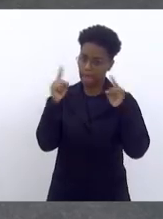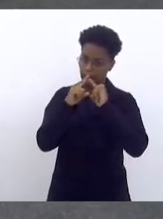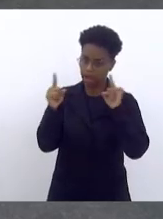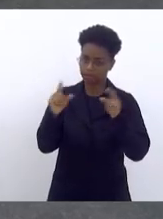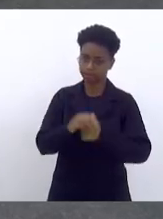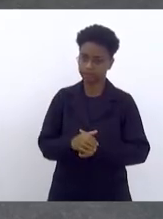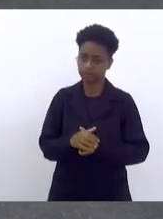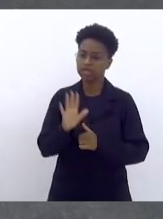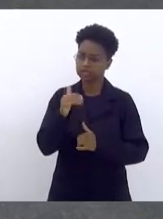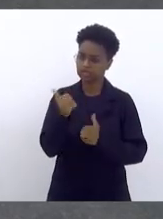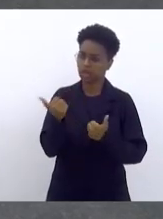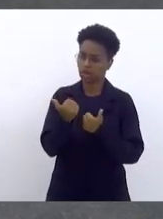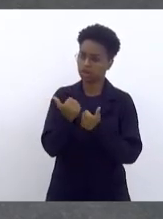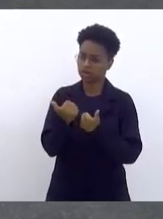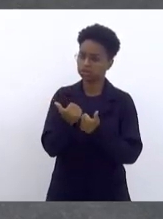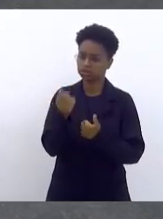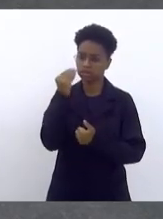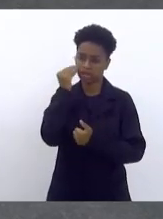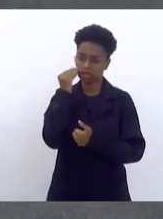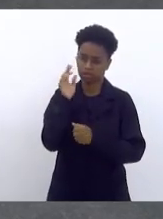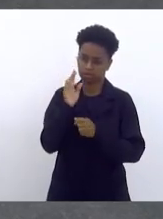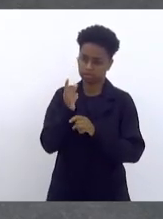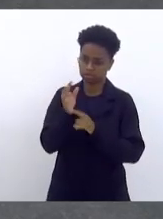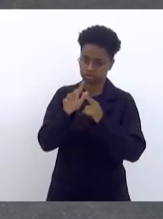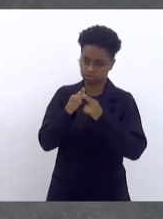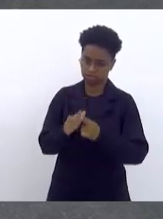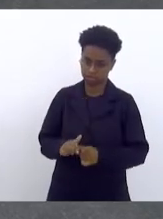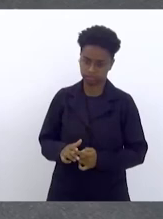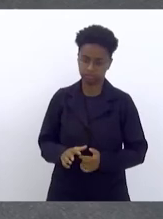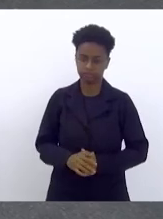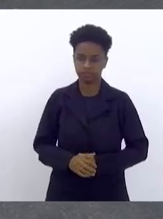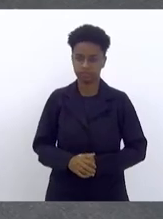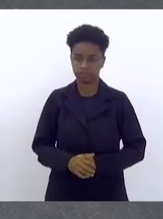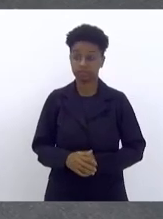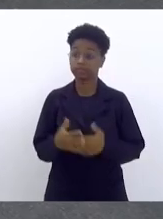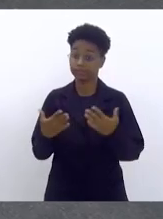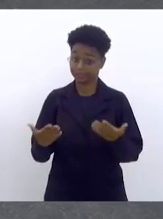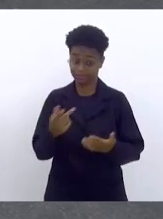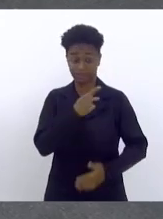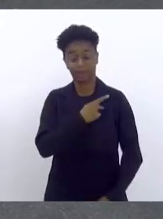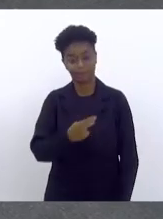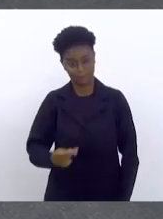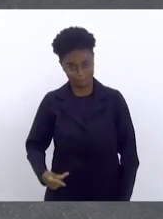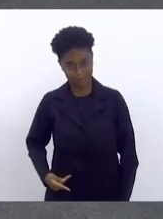A assessoria já está dando uma verificada ali. Senhor presidente,